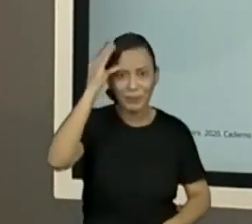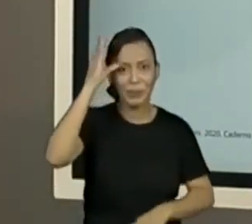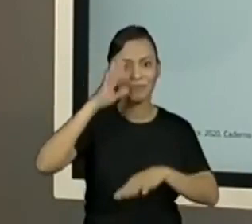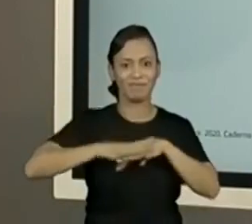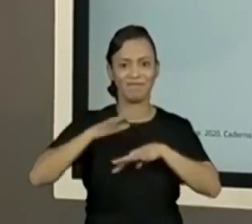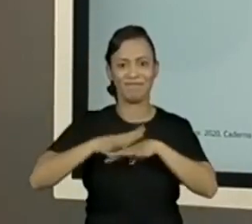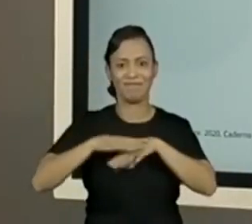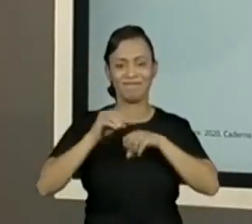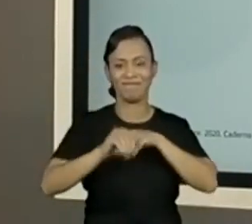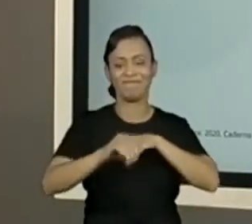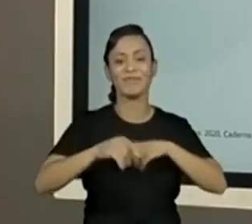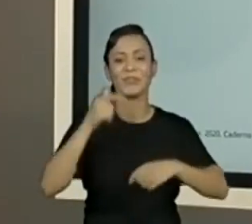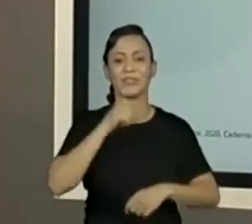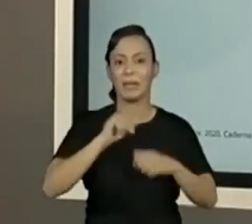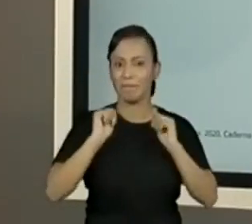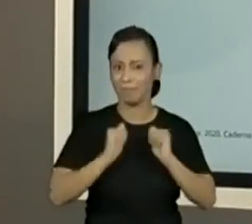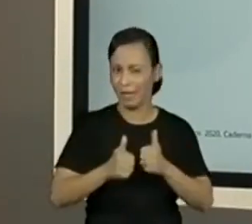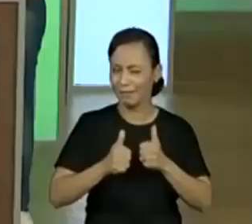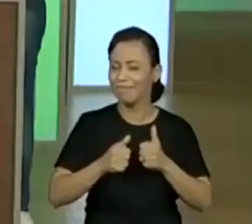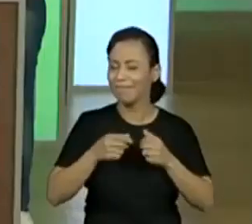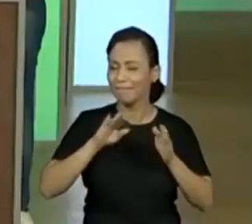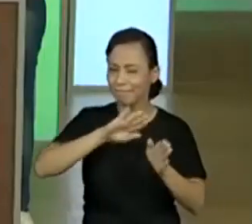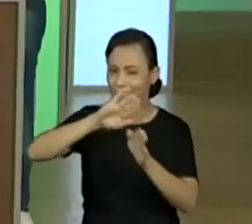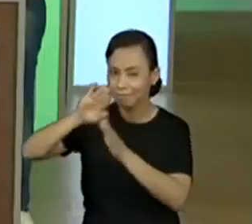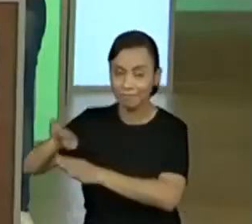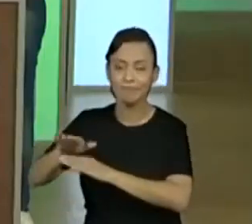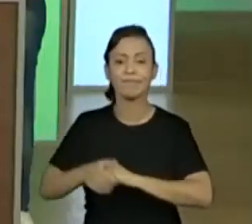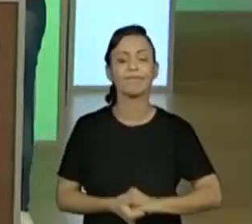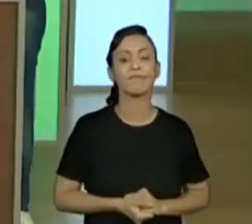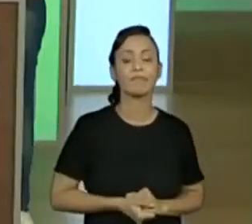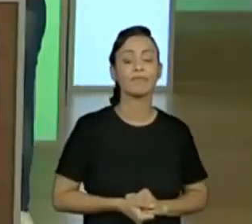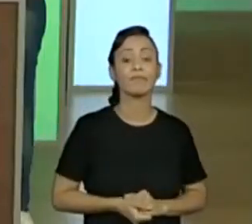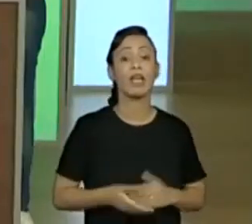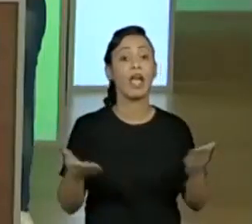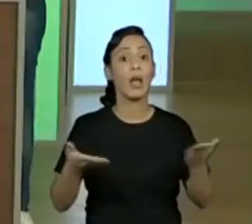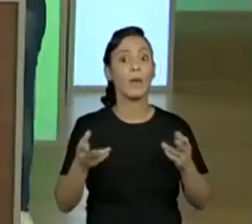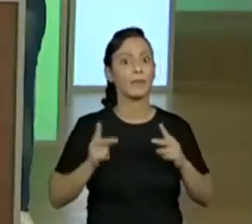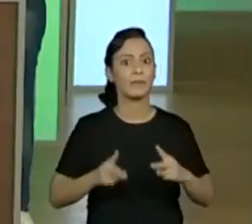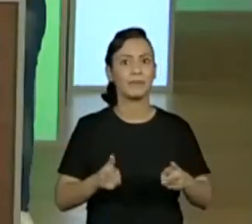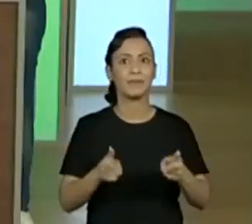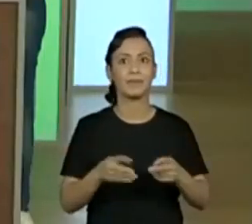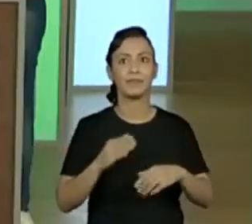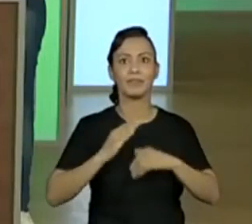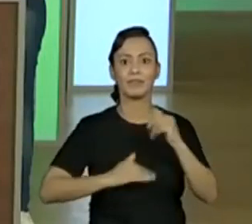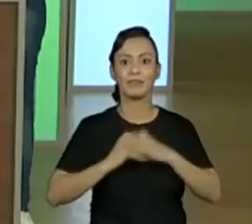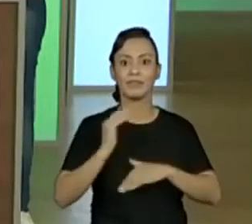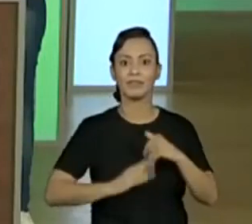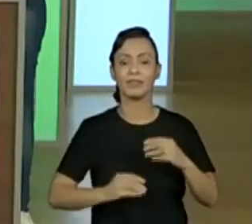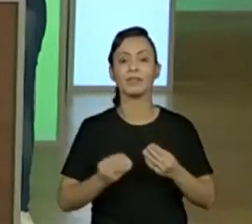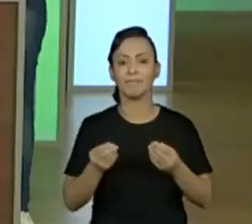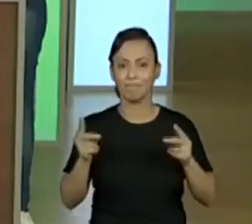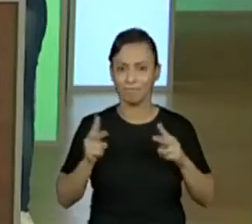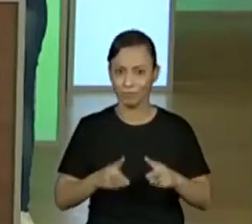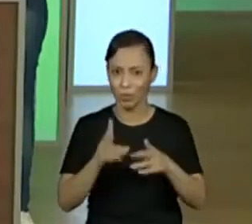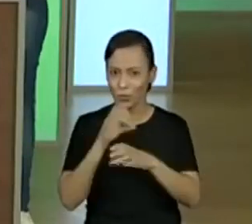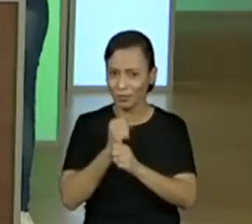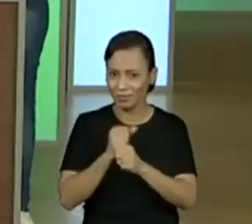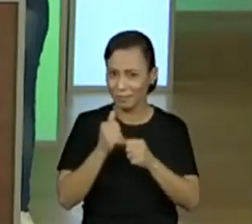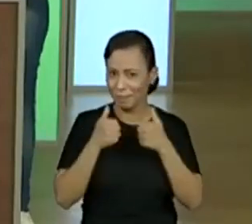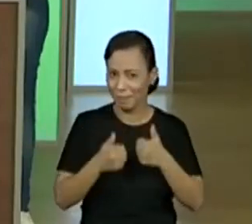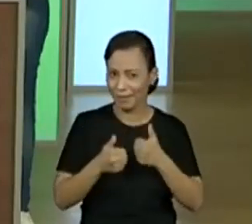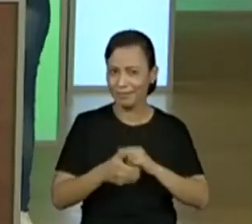processo de ensino e aprendizagem deles. Então, vamos continuar aqui e com certeza tudo que precisa ser trabalhado será. Tá bom?